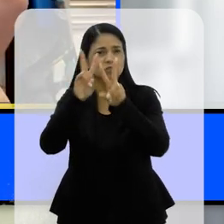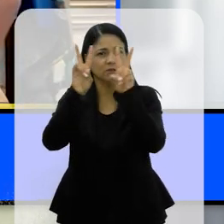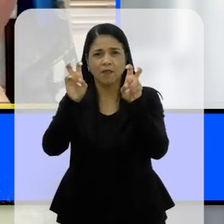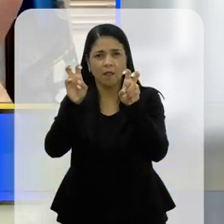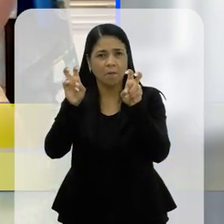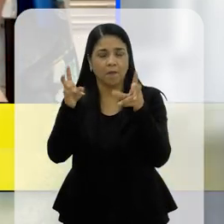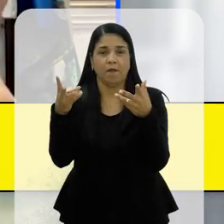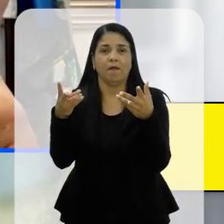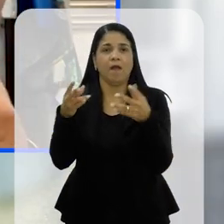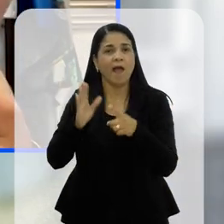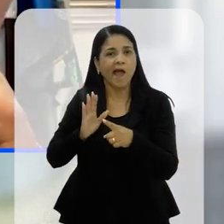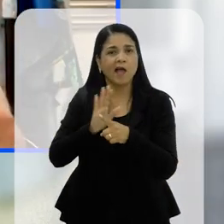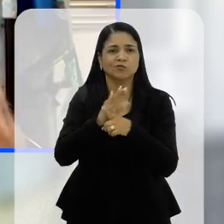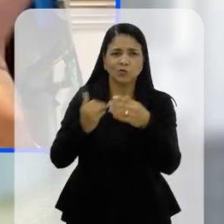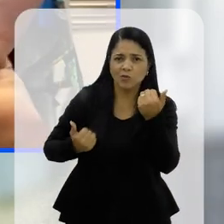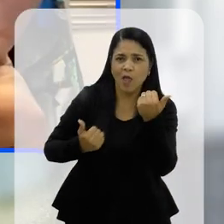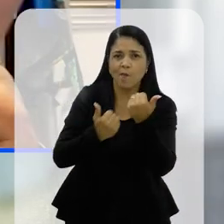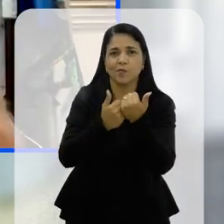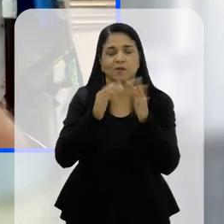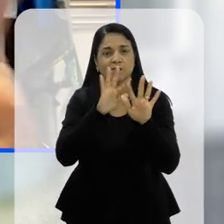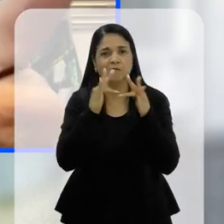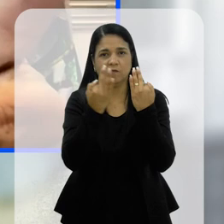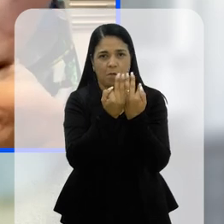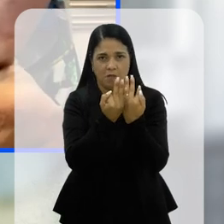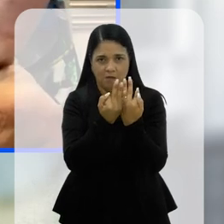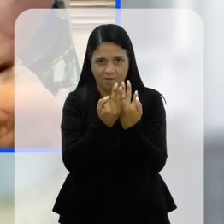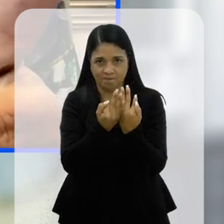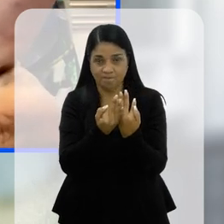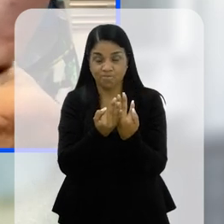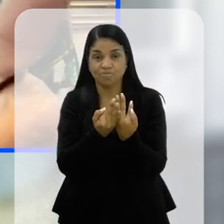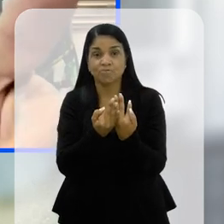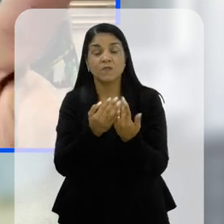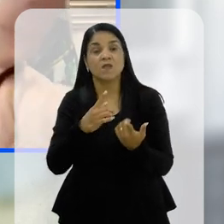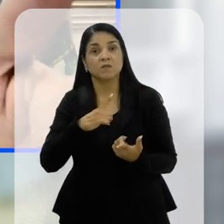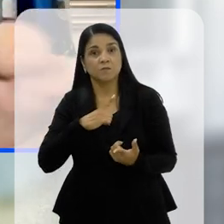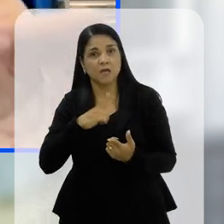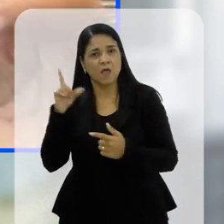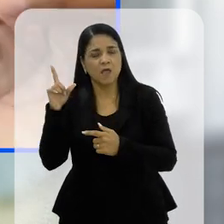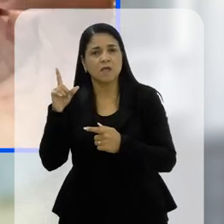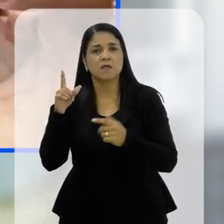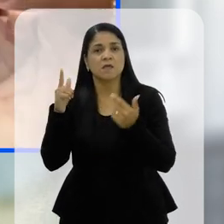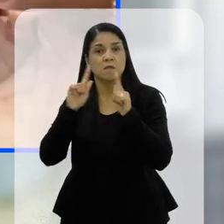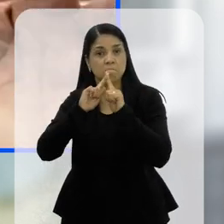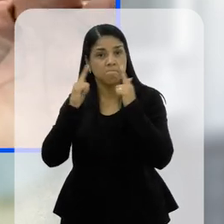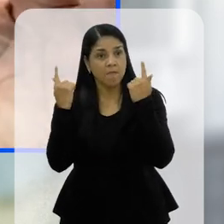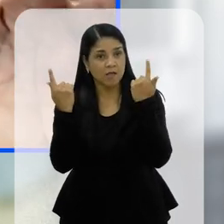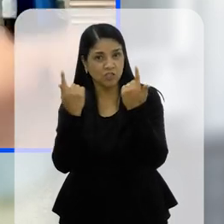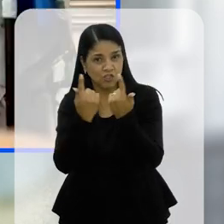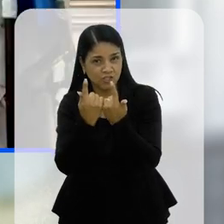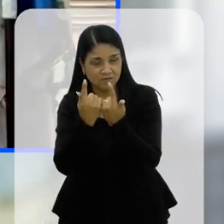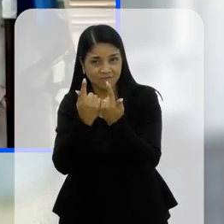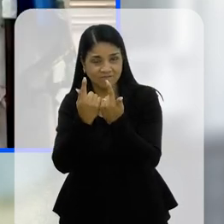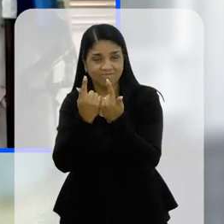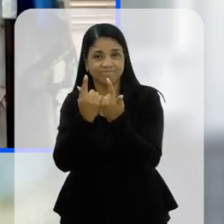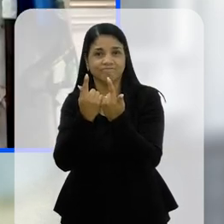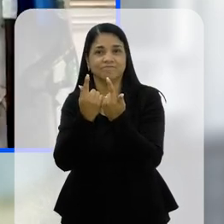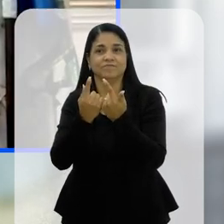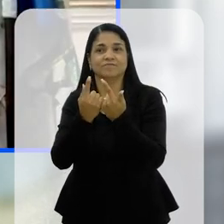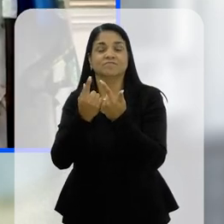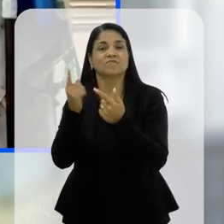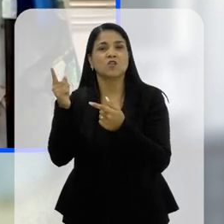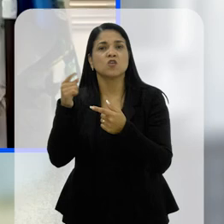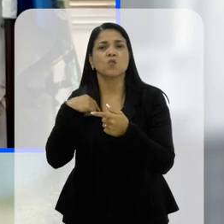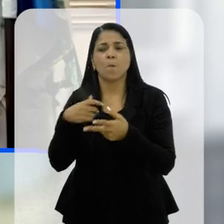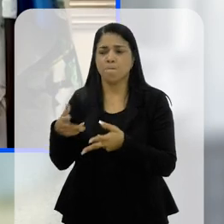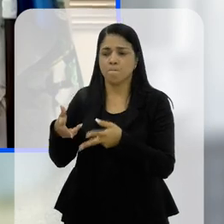qualquer coisa, que possa estar ajudando esses familiares. E eu também tive imager, vou se falar rapidinho, eu tive imager,